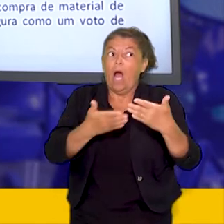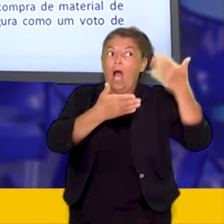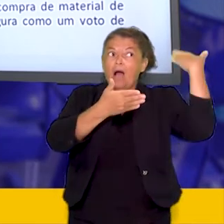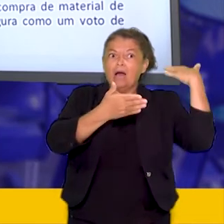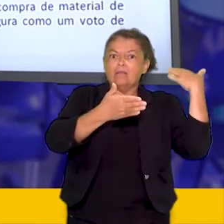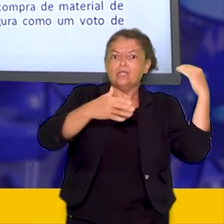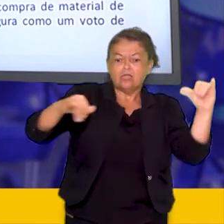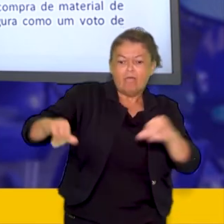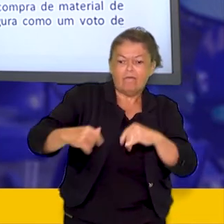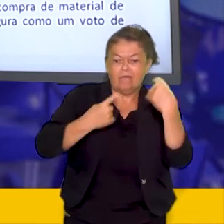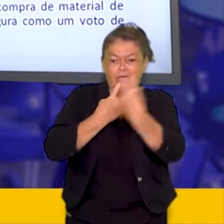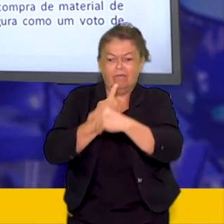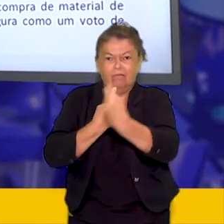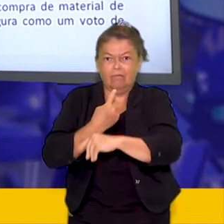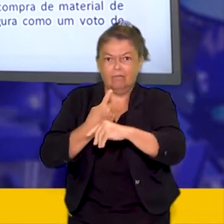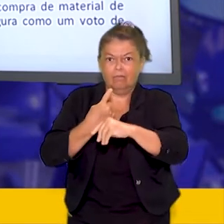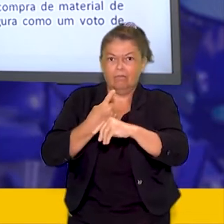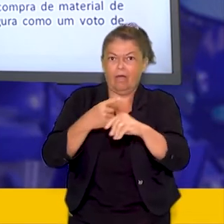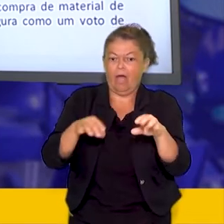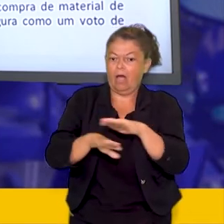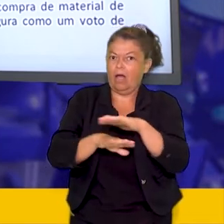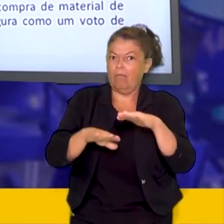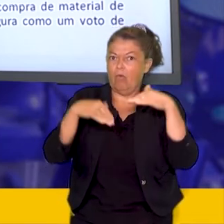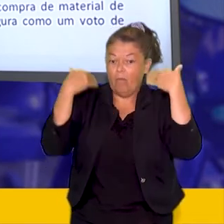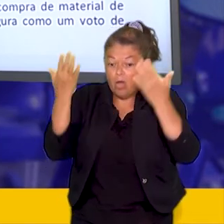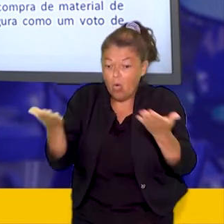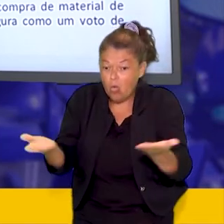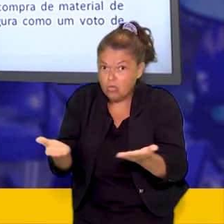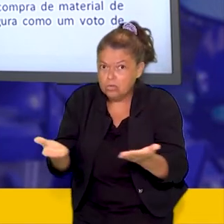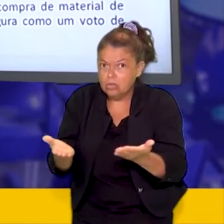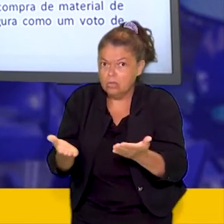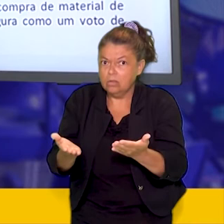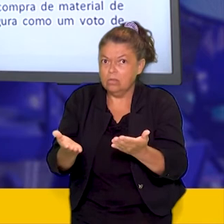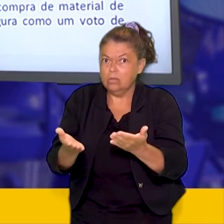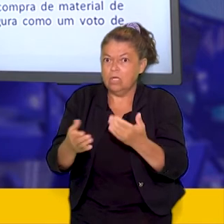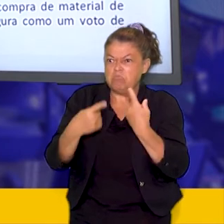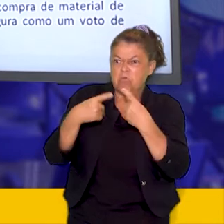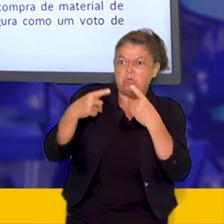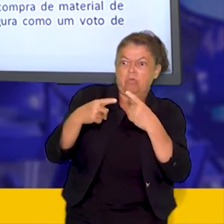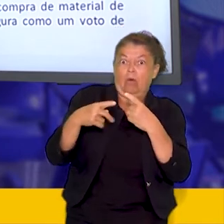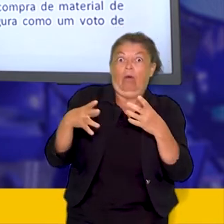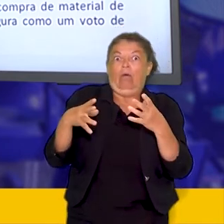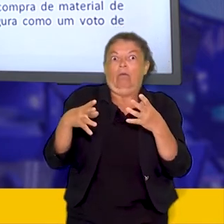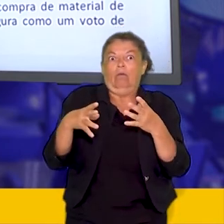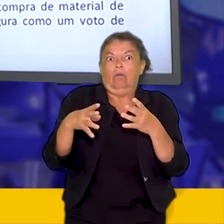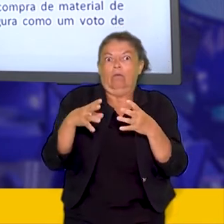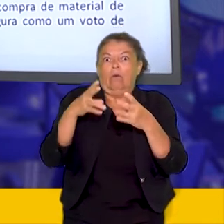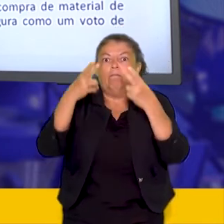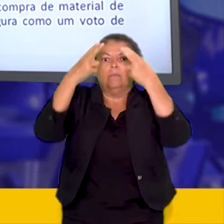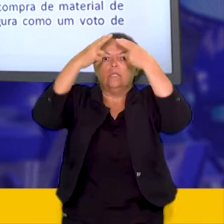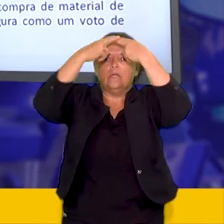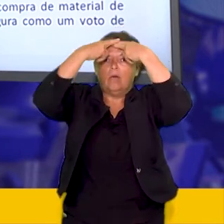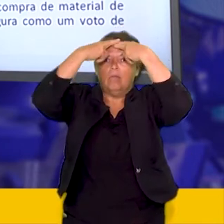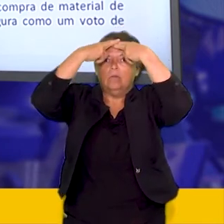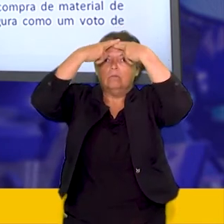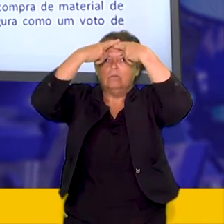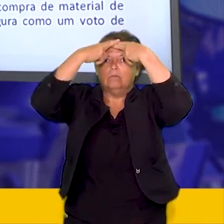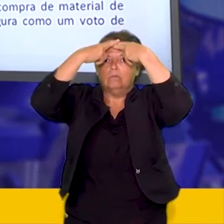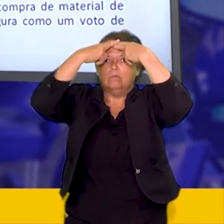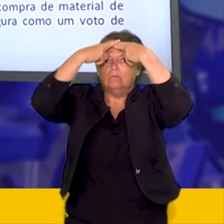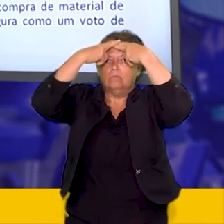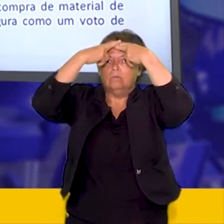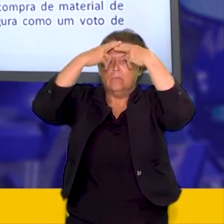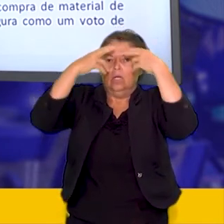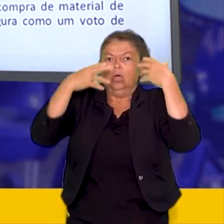mas sim pela força psicológica o medo o medo de perder